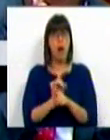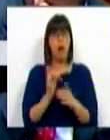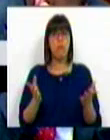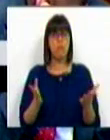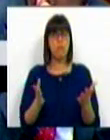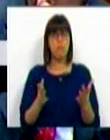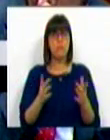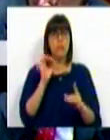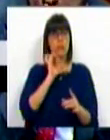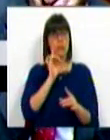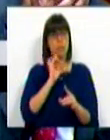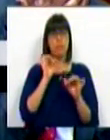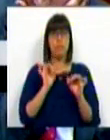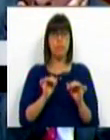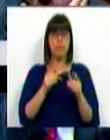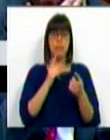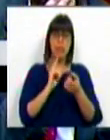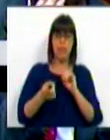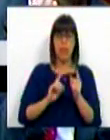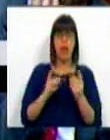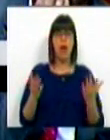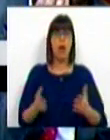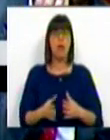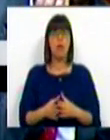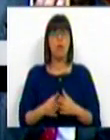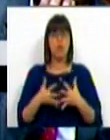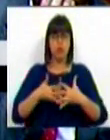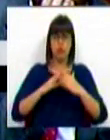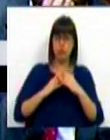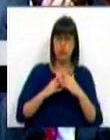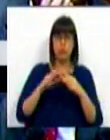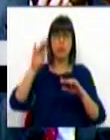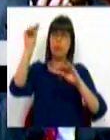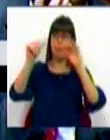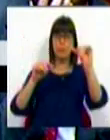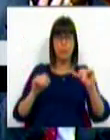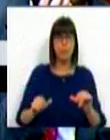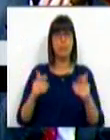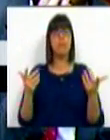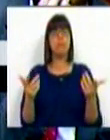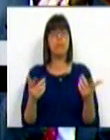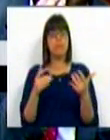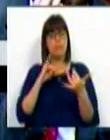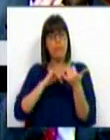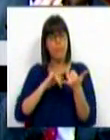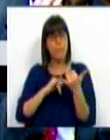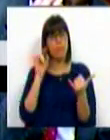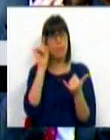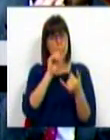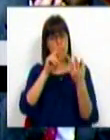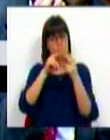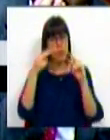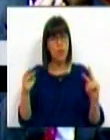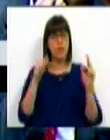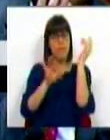a importância de, em diálogo com as estruturas locais, com as associações de